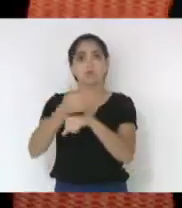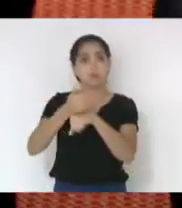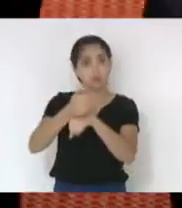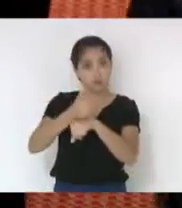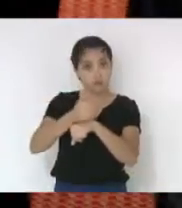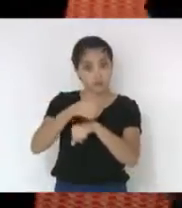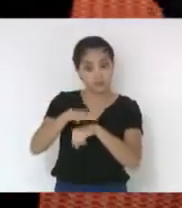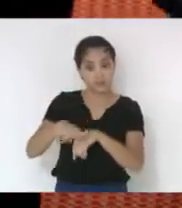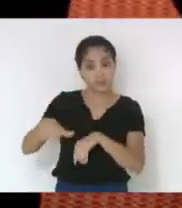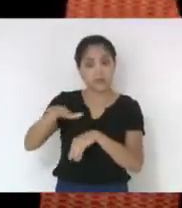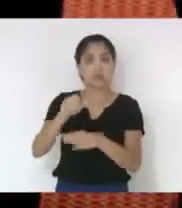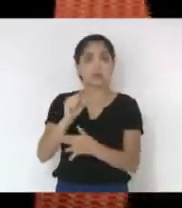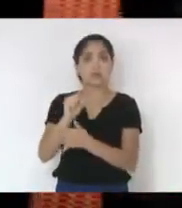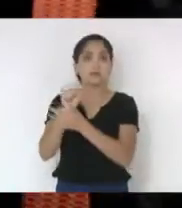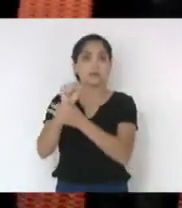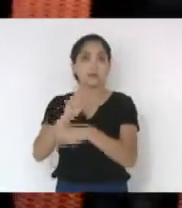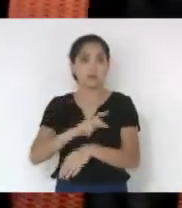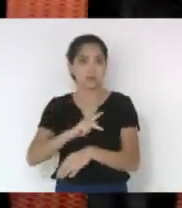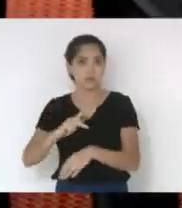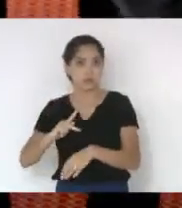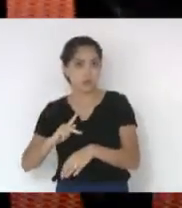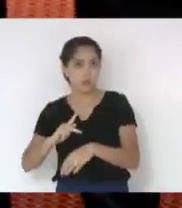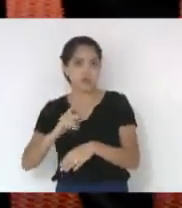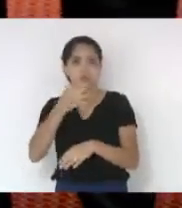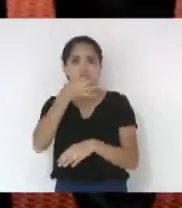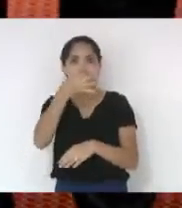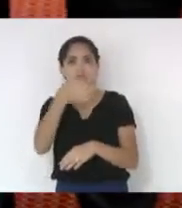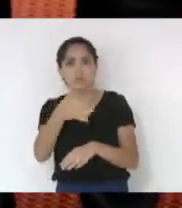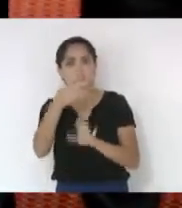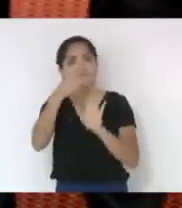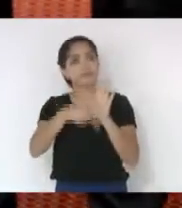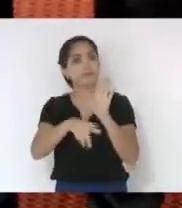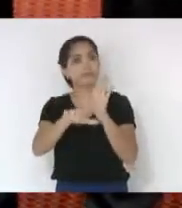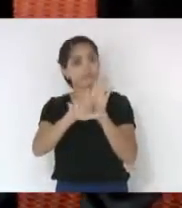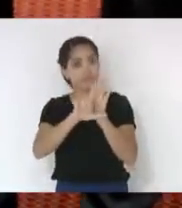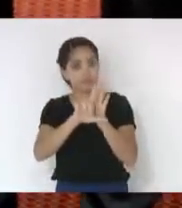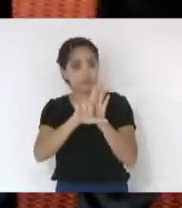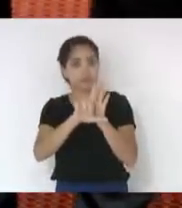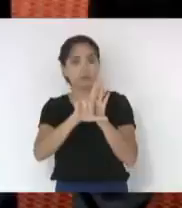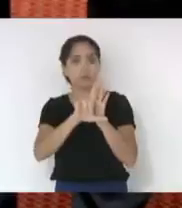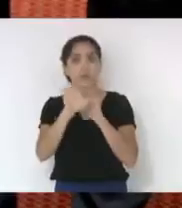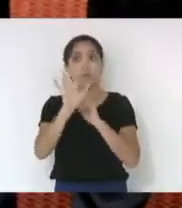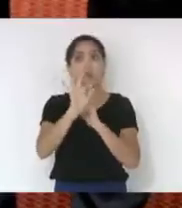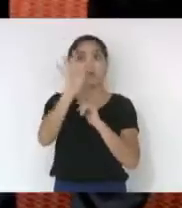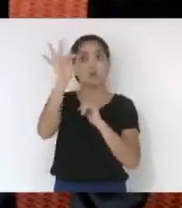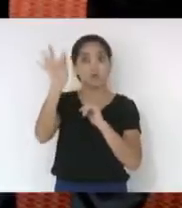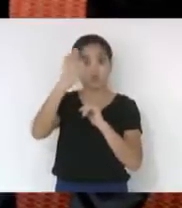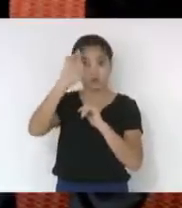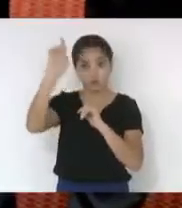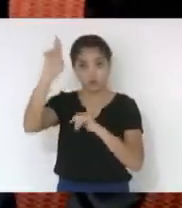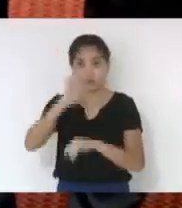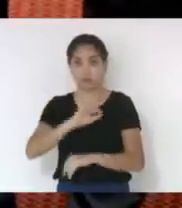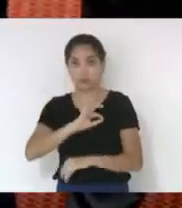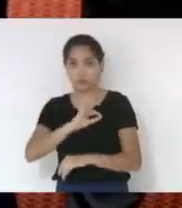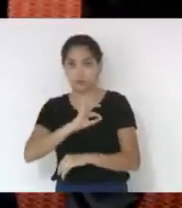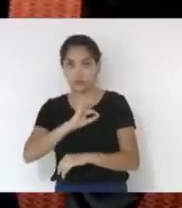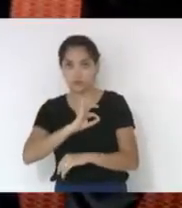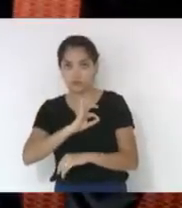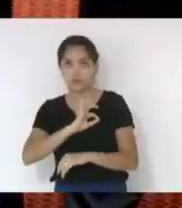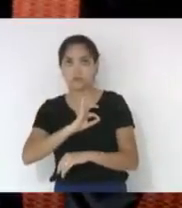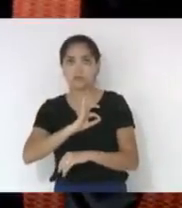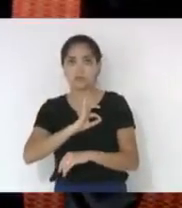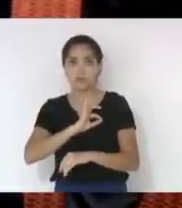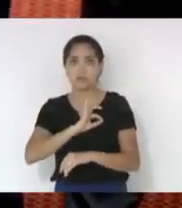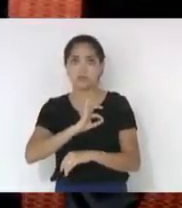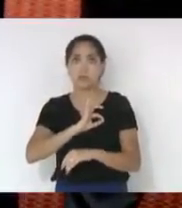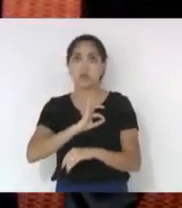segurança sugerindo um projeto de lei para que o futuro chefe de polícia não seja mais